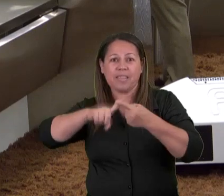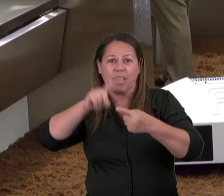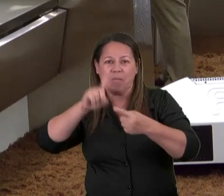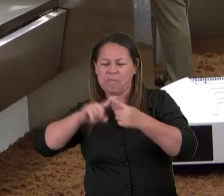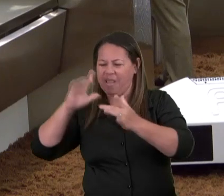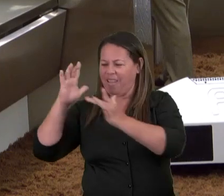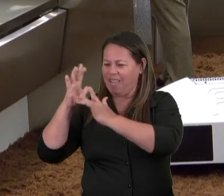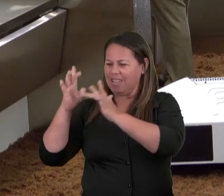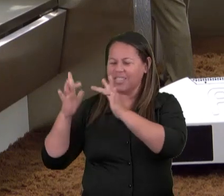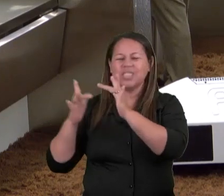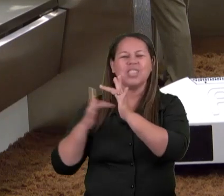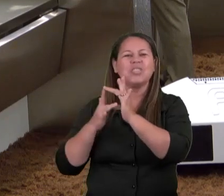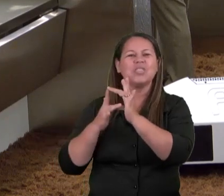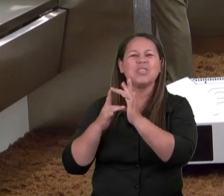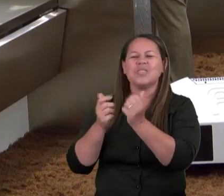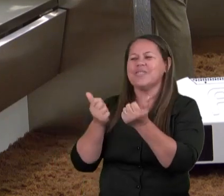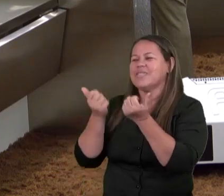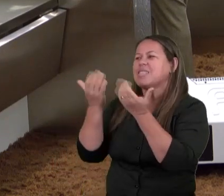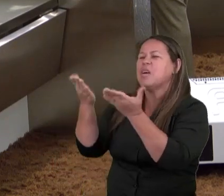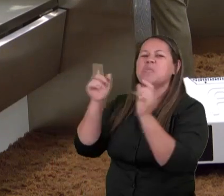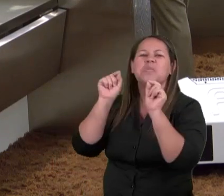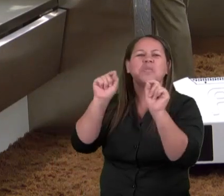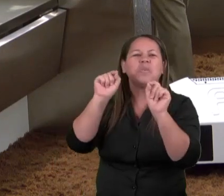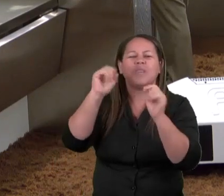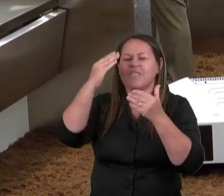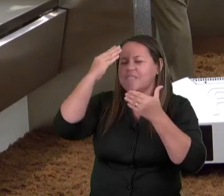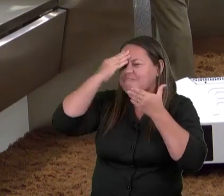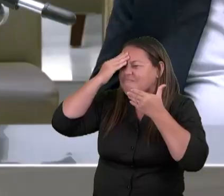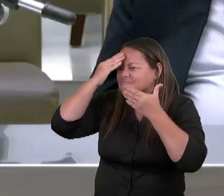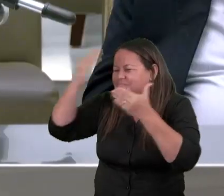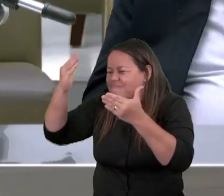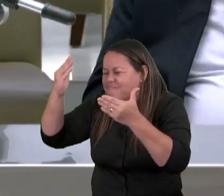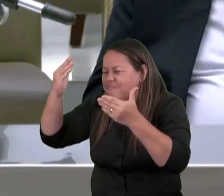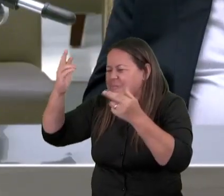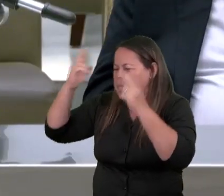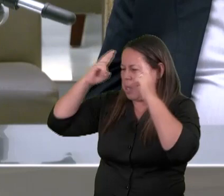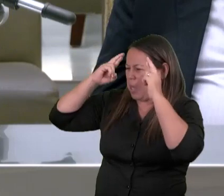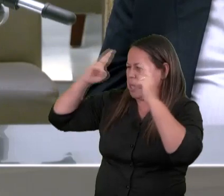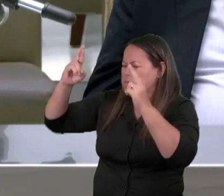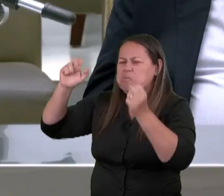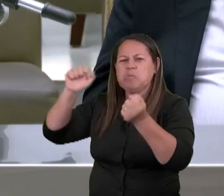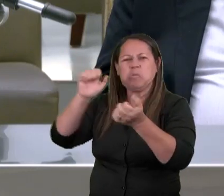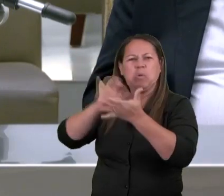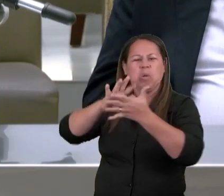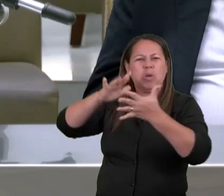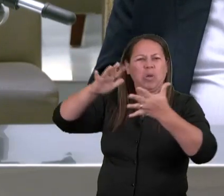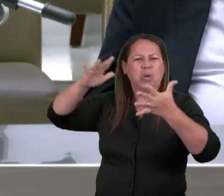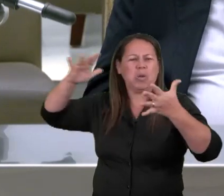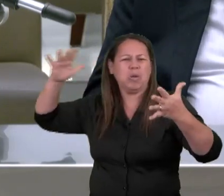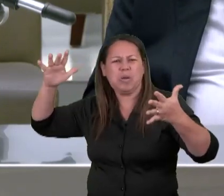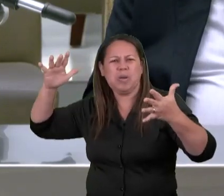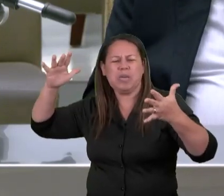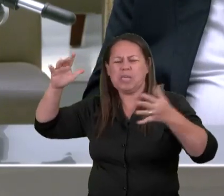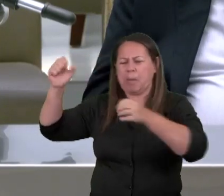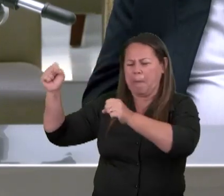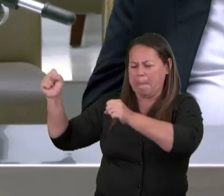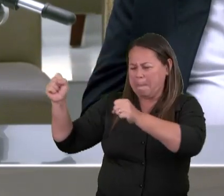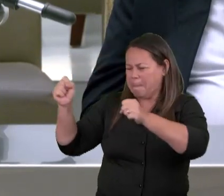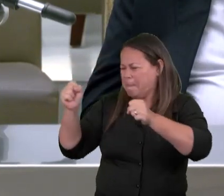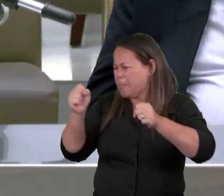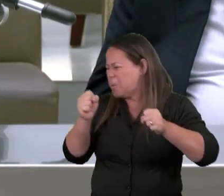Sejam dadas ações de graças E honra E glória E poder